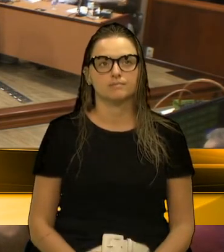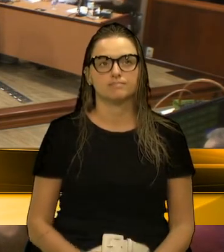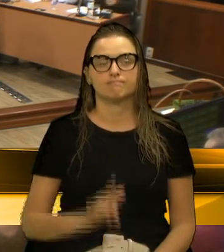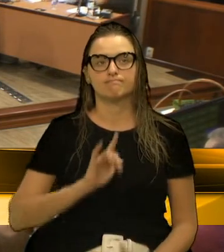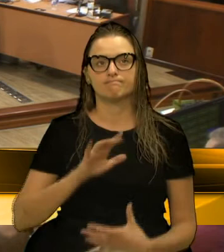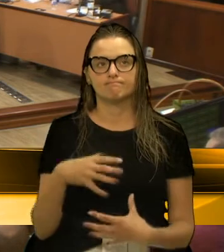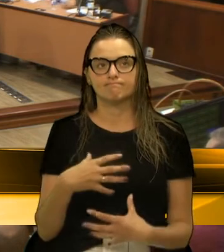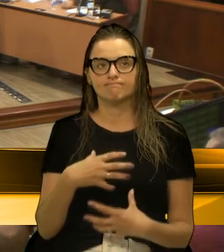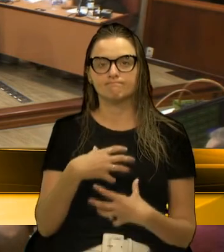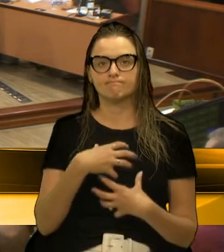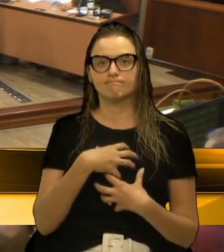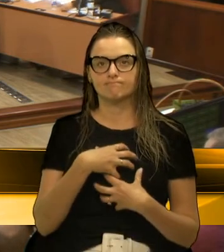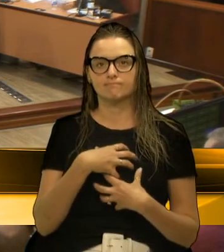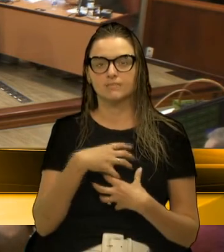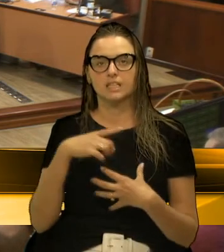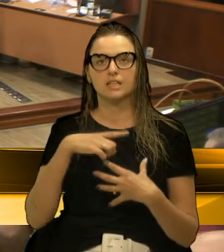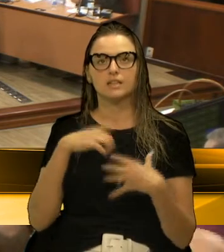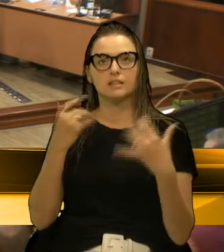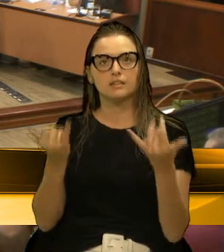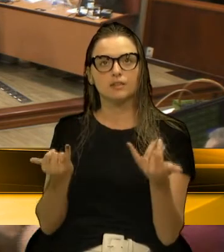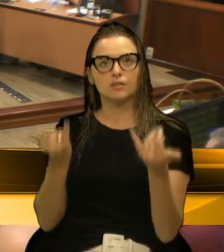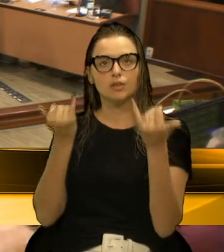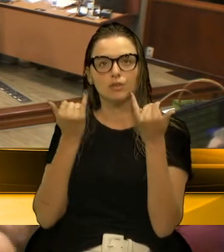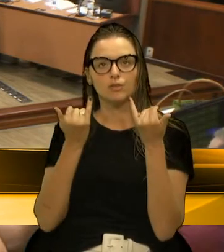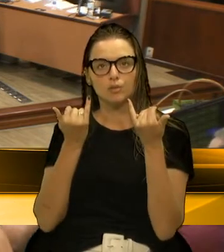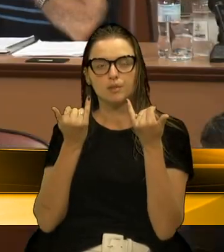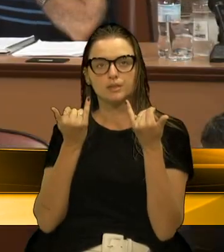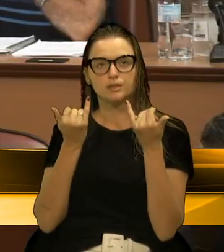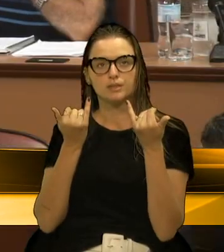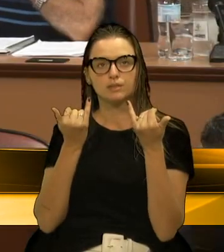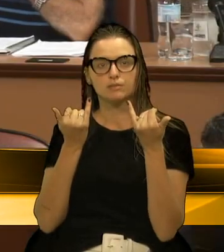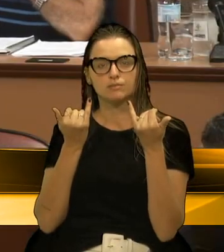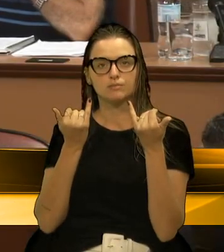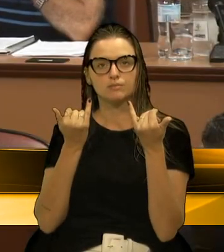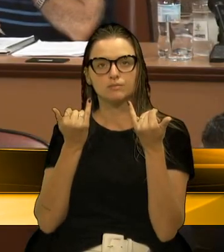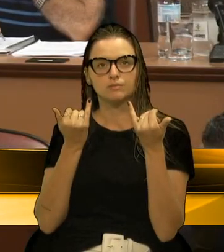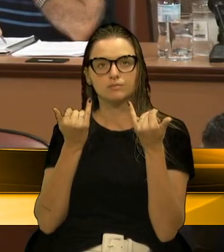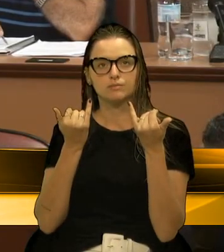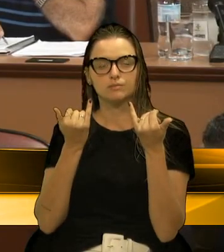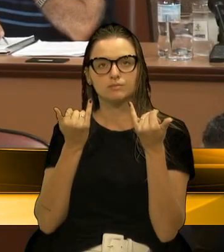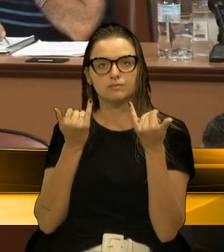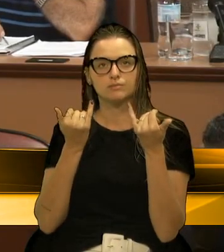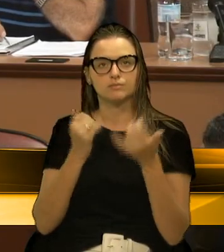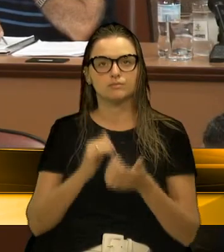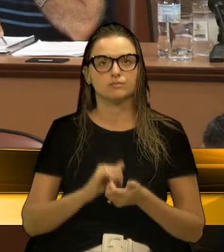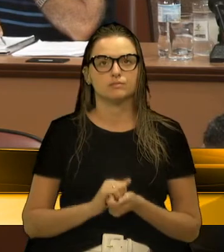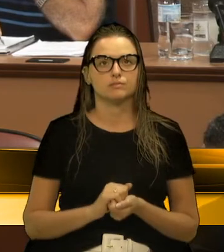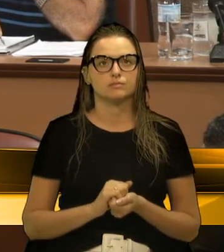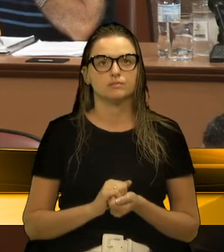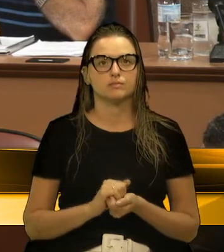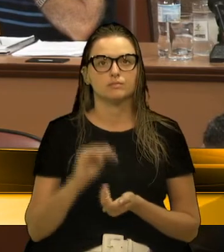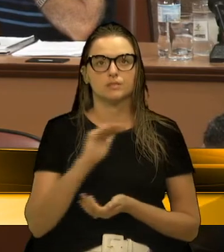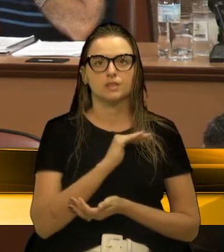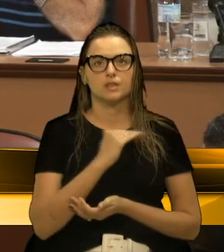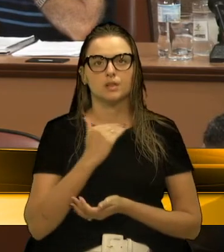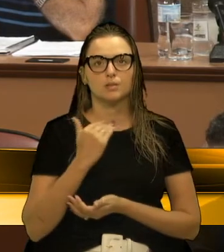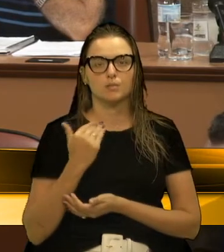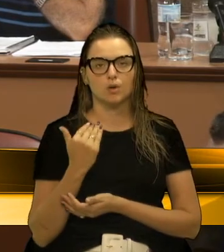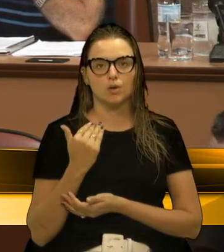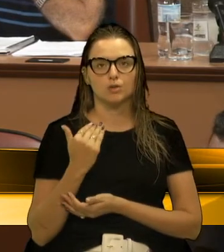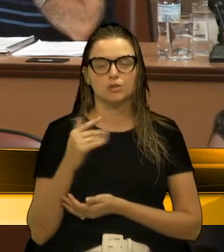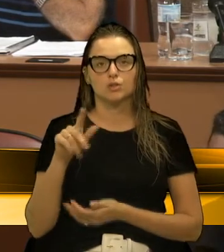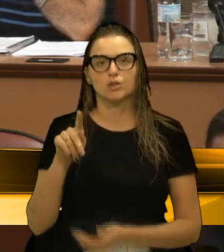tristeza que recebemos o falecimento do Pracinha, ex